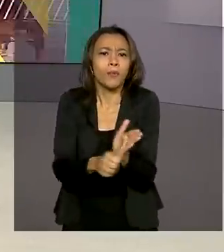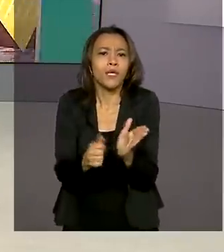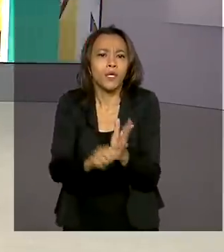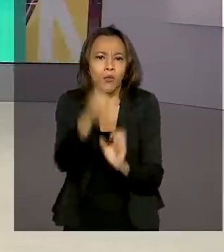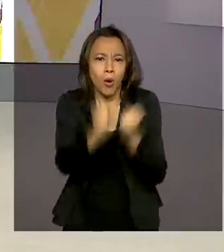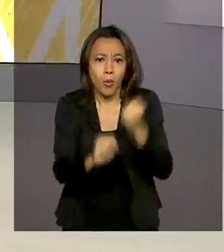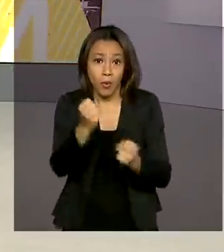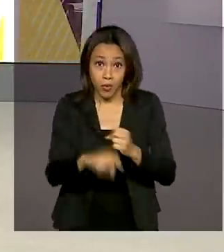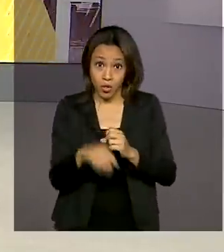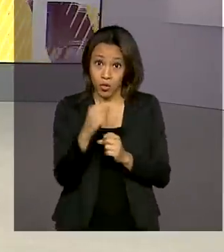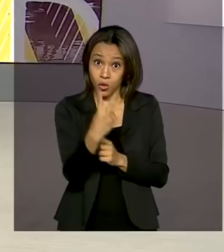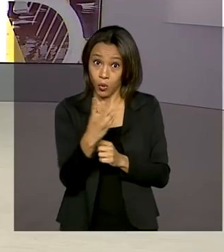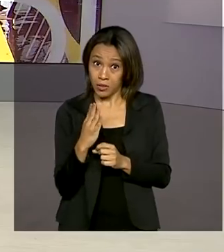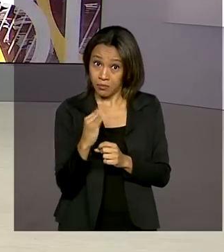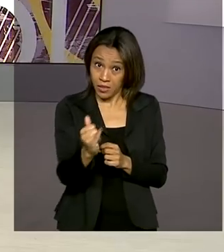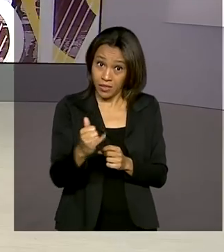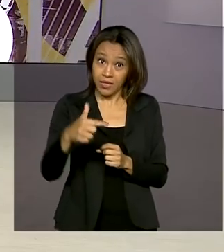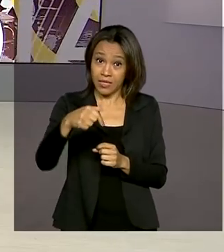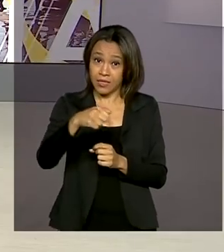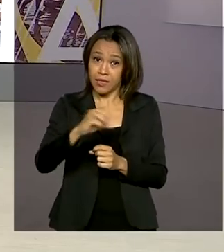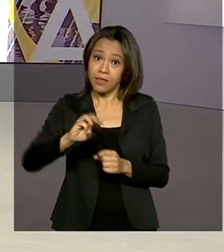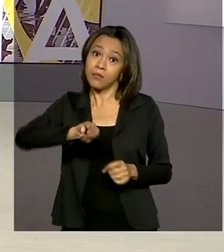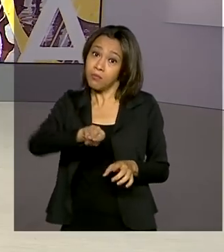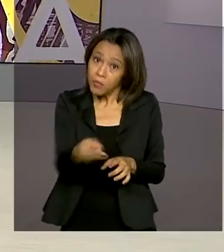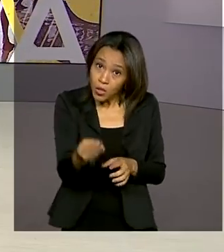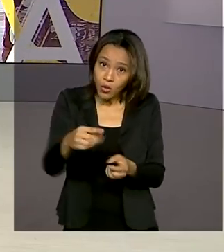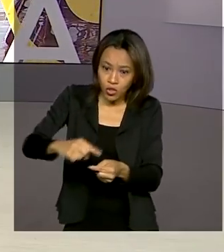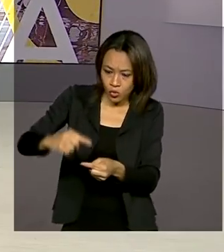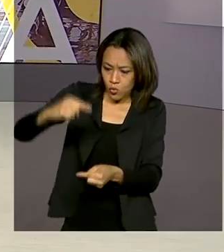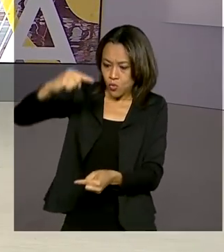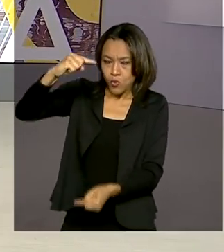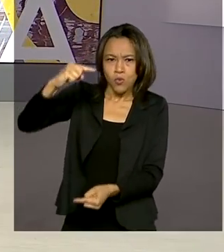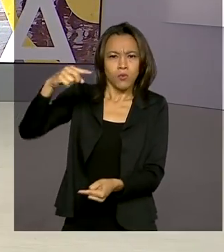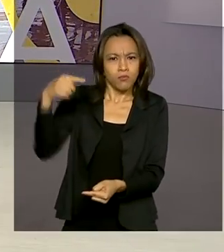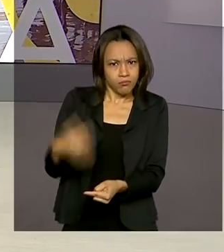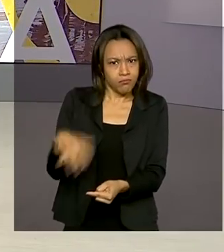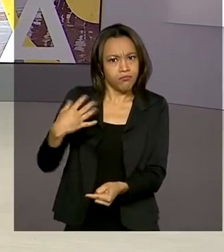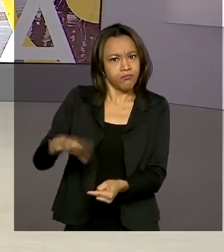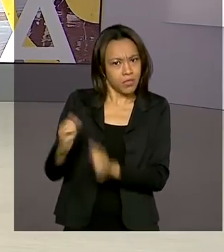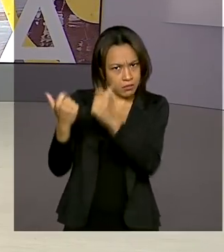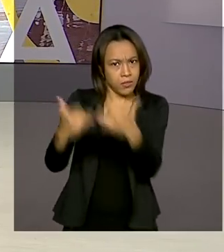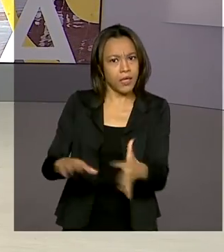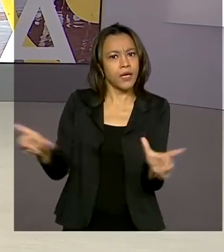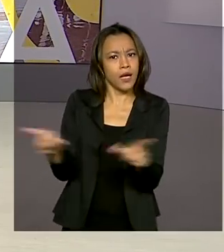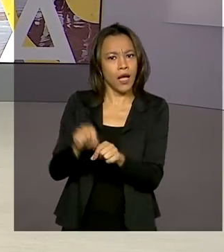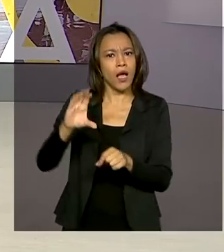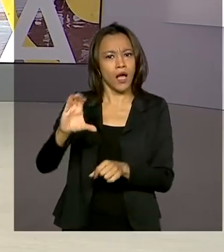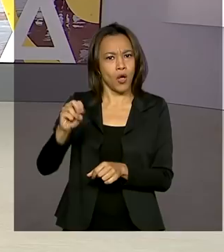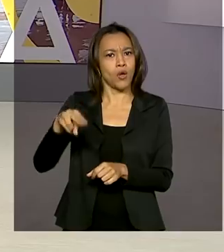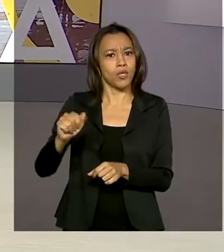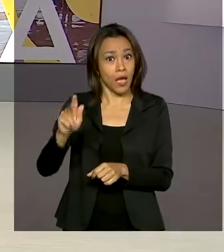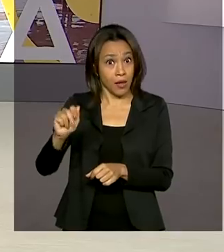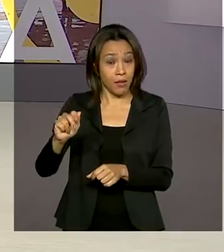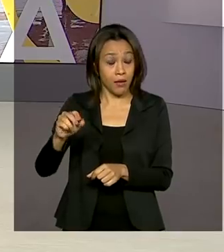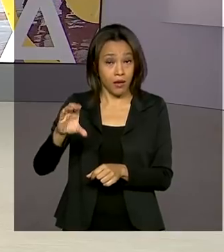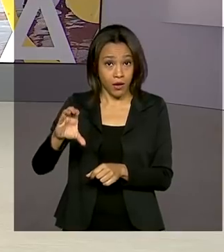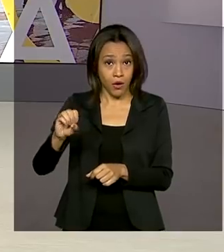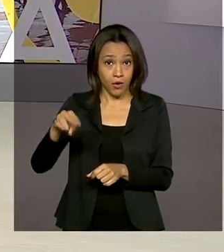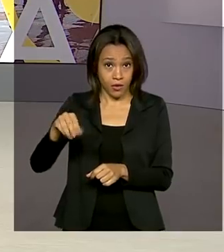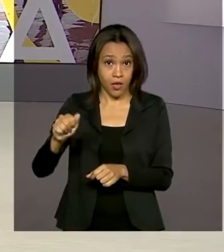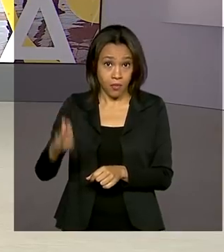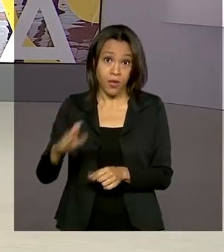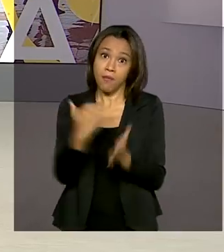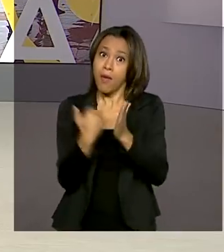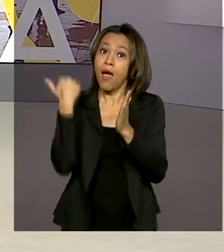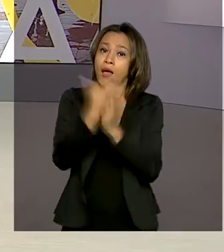milhões de litros, segundo a Conab. Um aumento de mais de 60% em relação ao período anterior. E o presidente